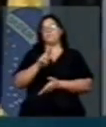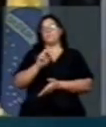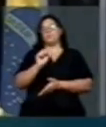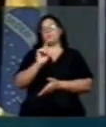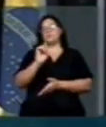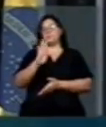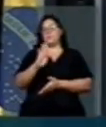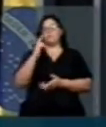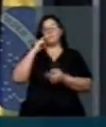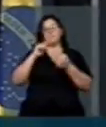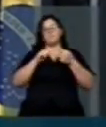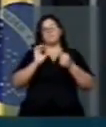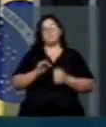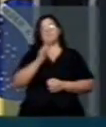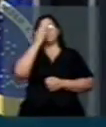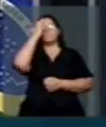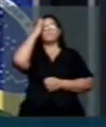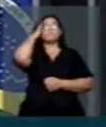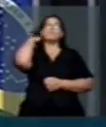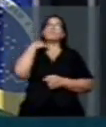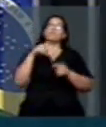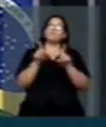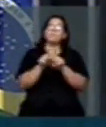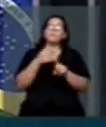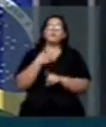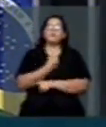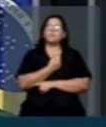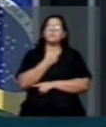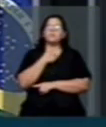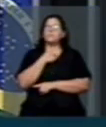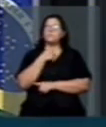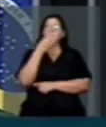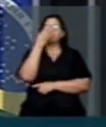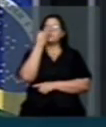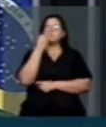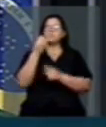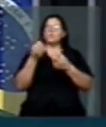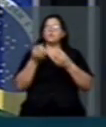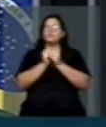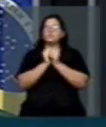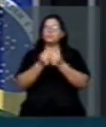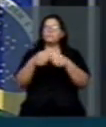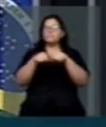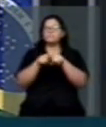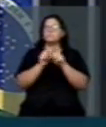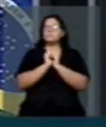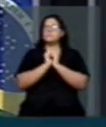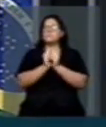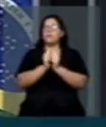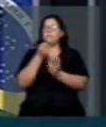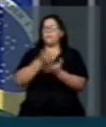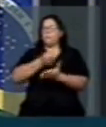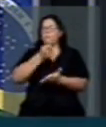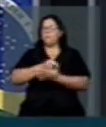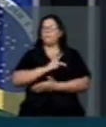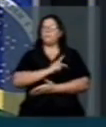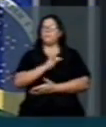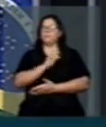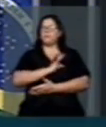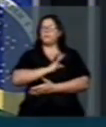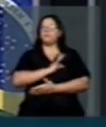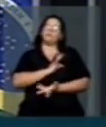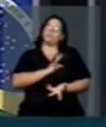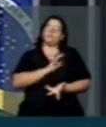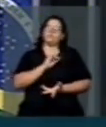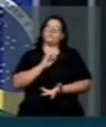Por outro lado, não podemos esquecer a vinculação do PT com regimes ditatoriais. Vamos até o